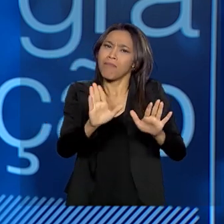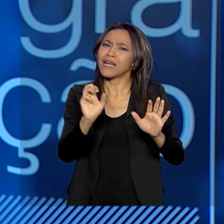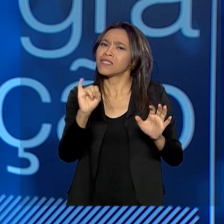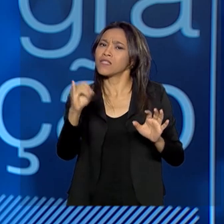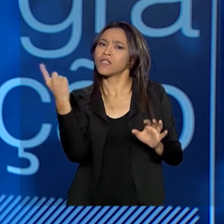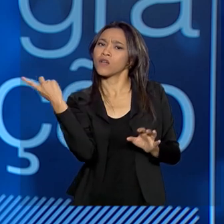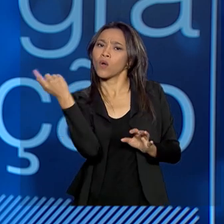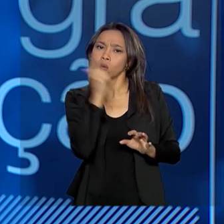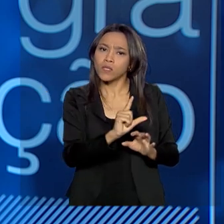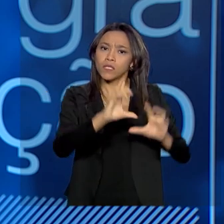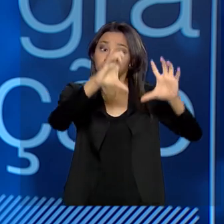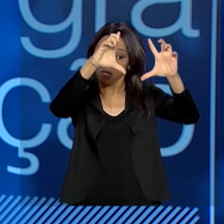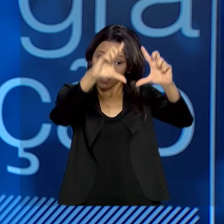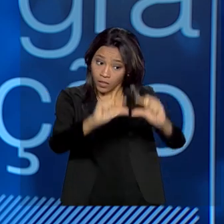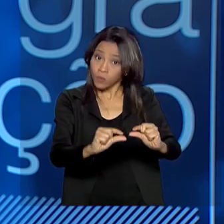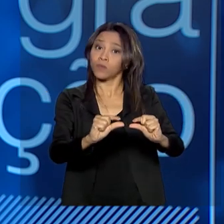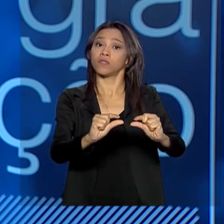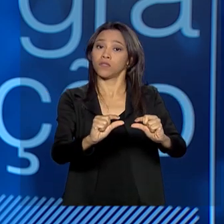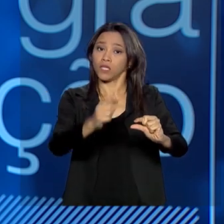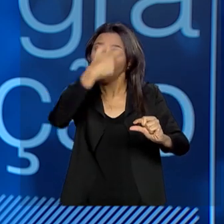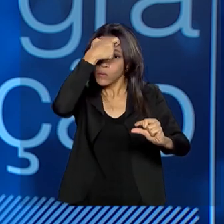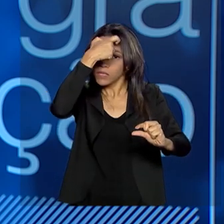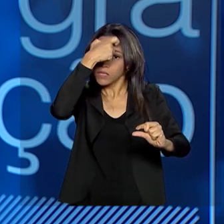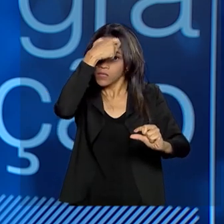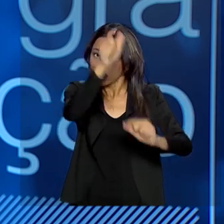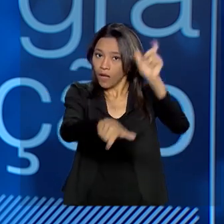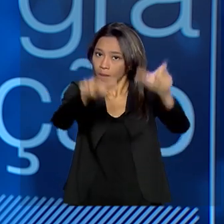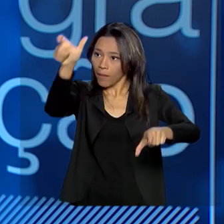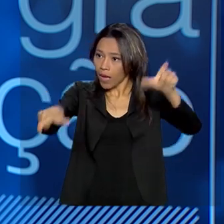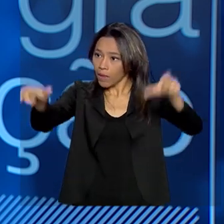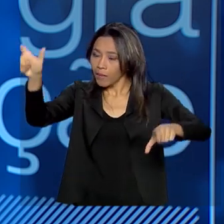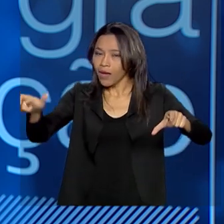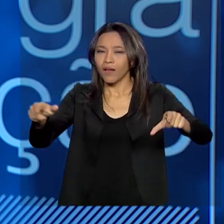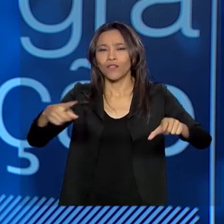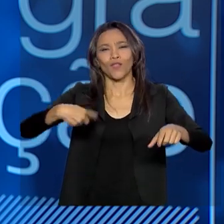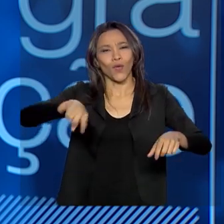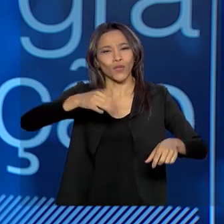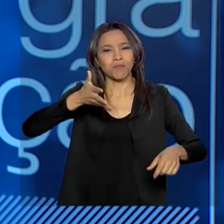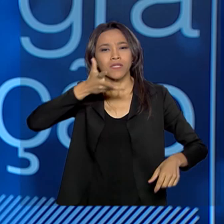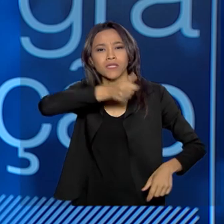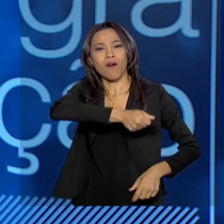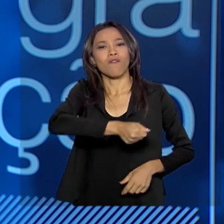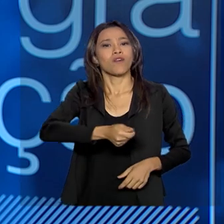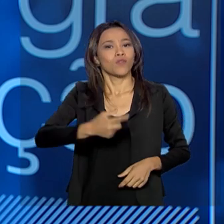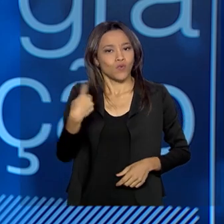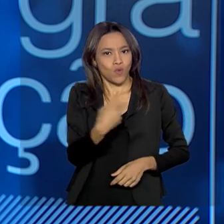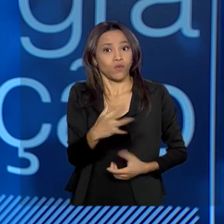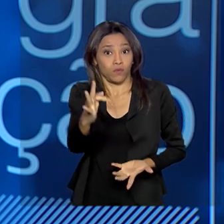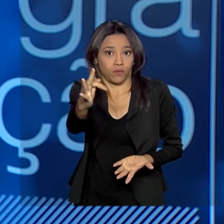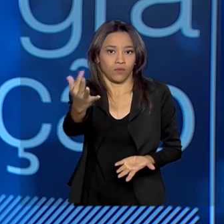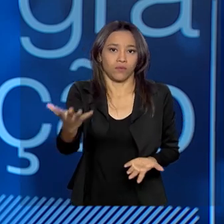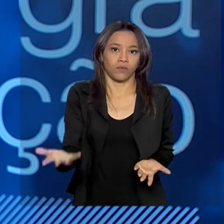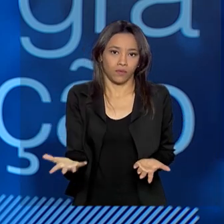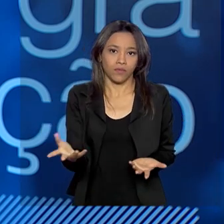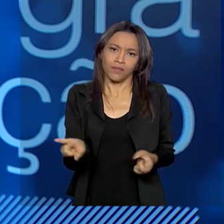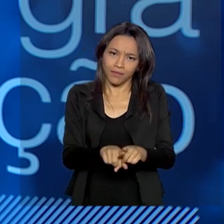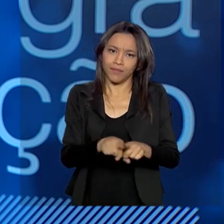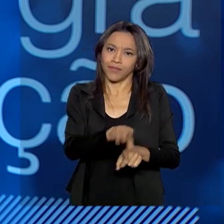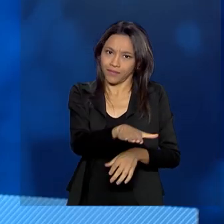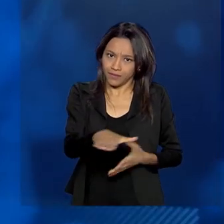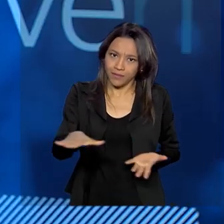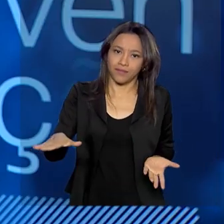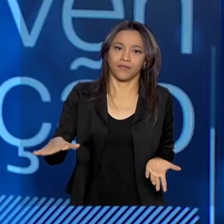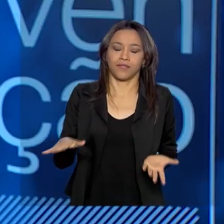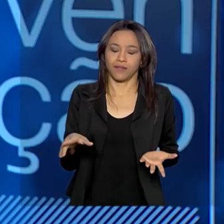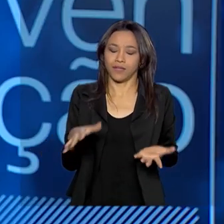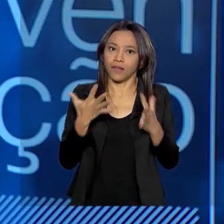minimizar esses números e conscientizar, nós estaremos salvando também o nosso futuro. E as nossas crianças. E